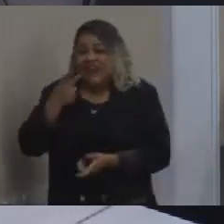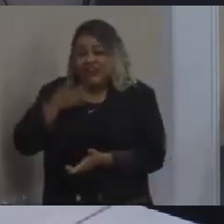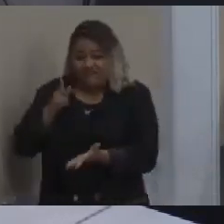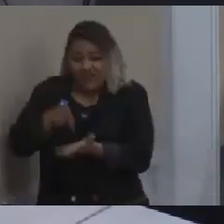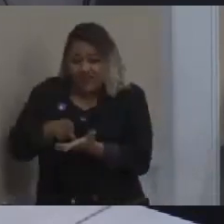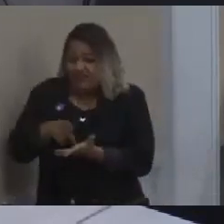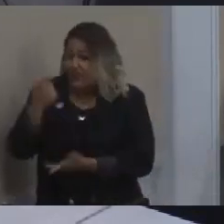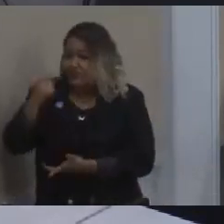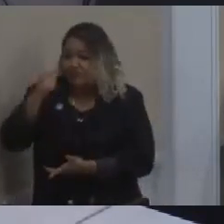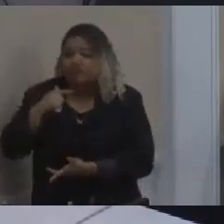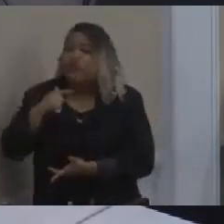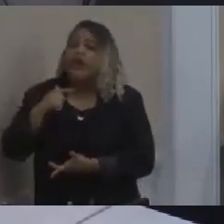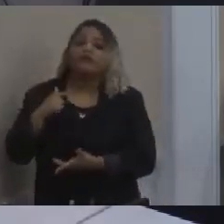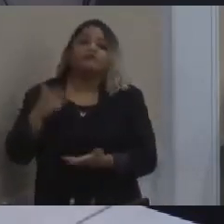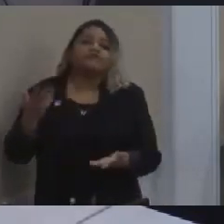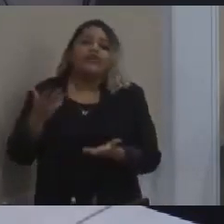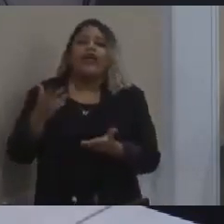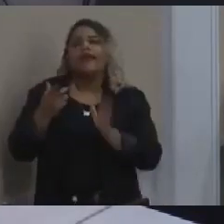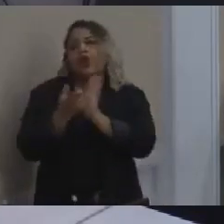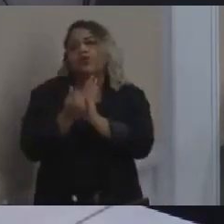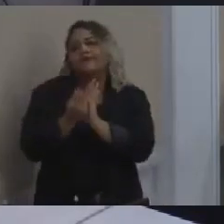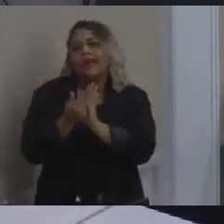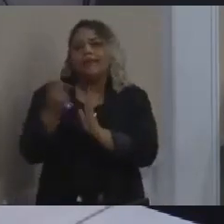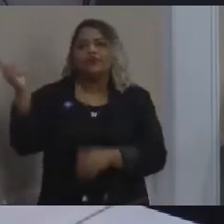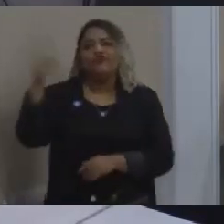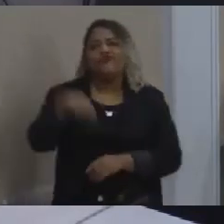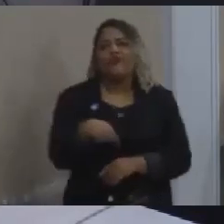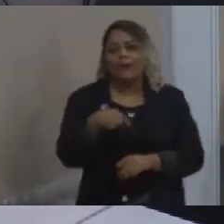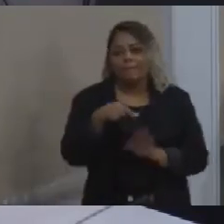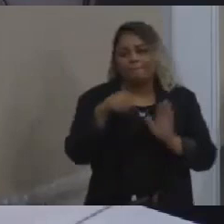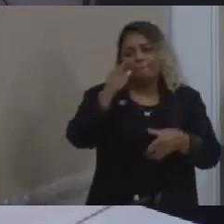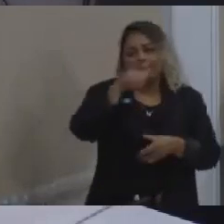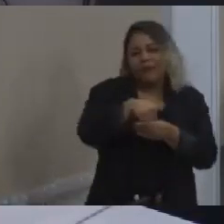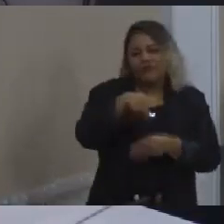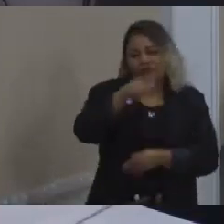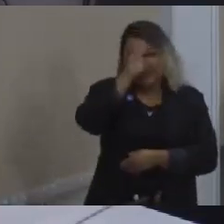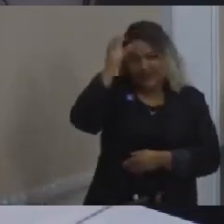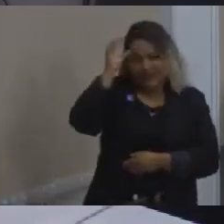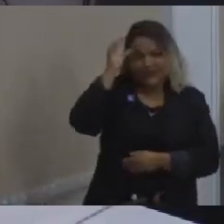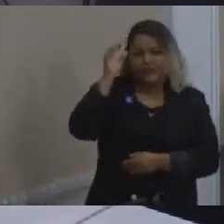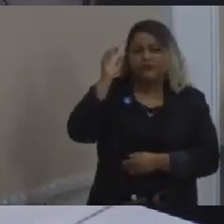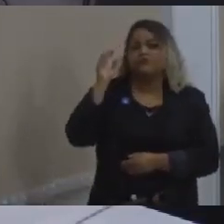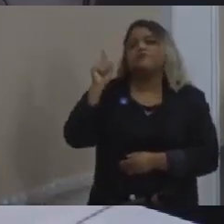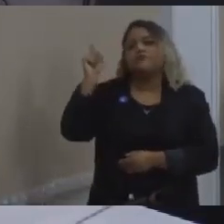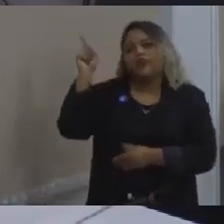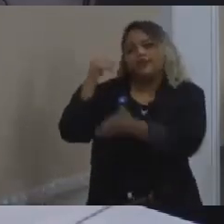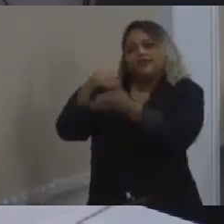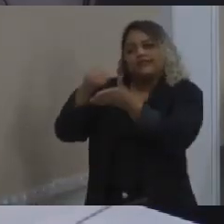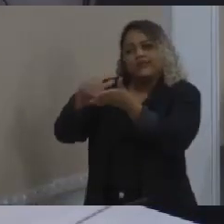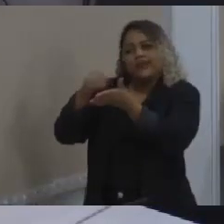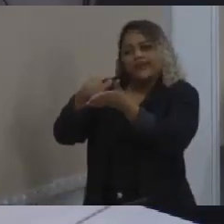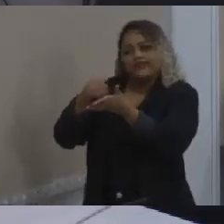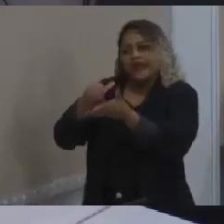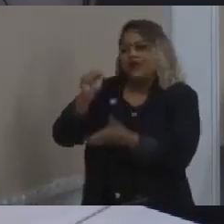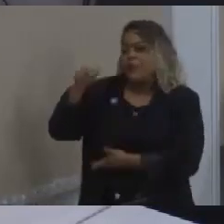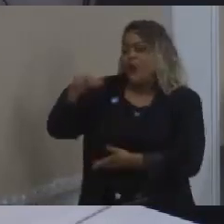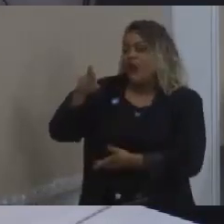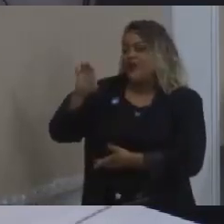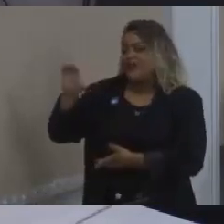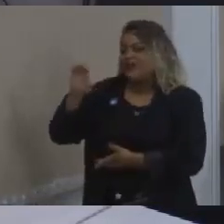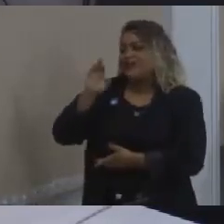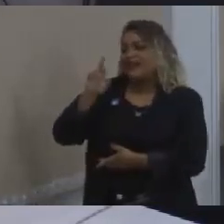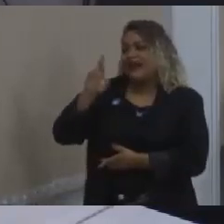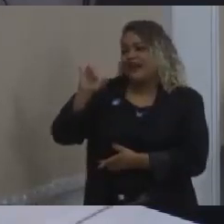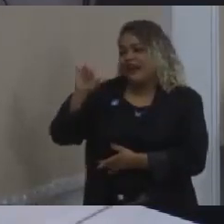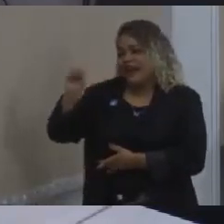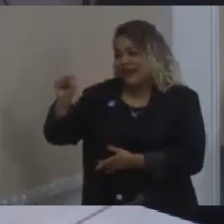o orçamento para ser votado na Câmara. E aí, senhor secretário André Reis, nós fizemos um esforço aqui de ir